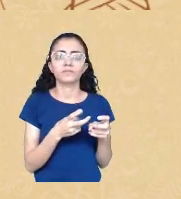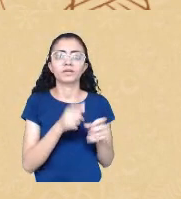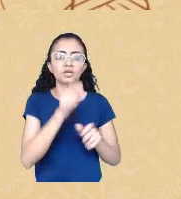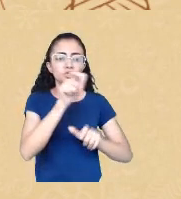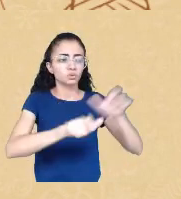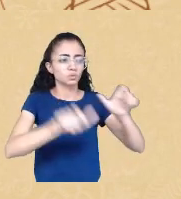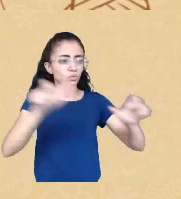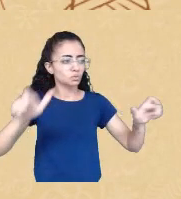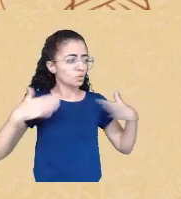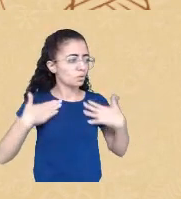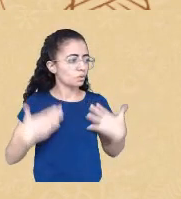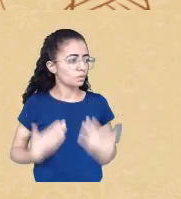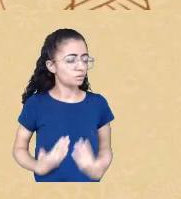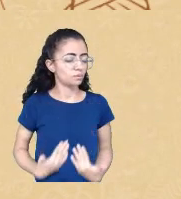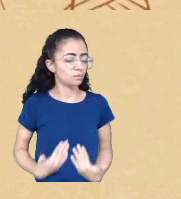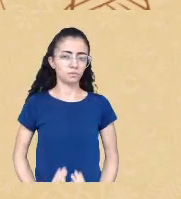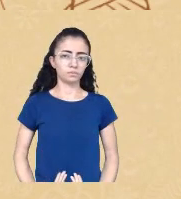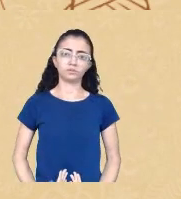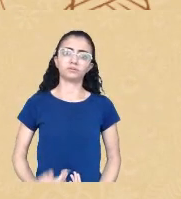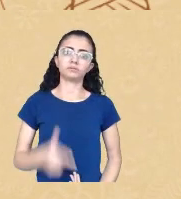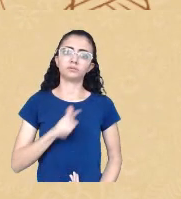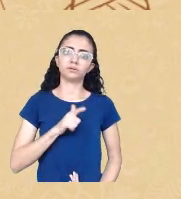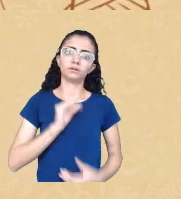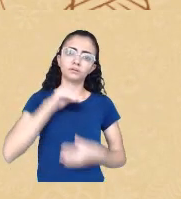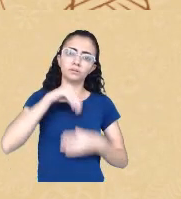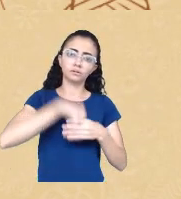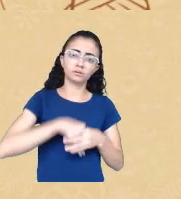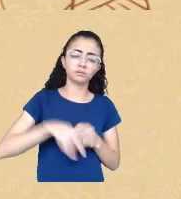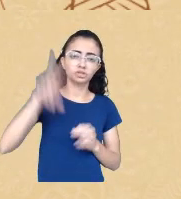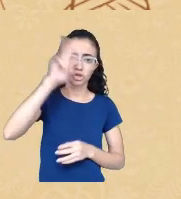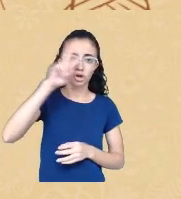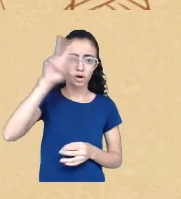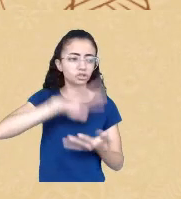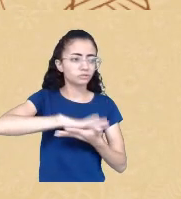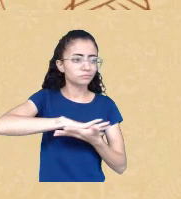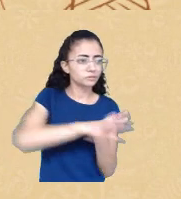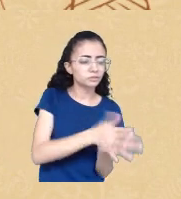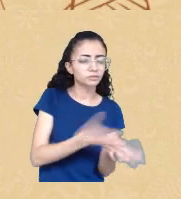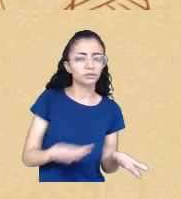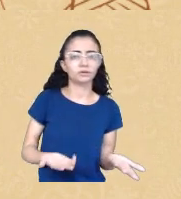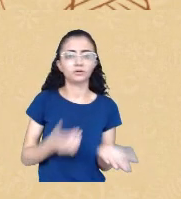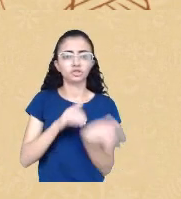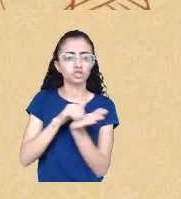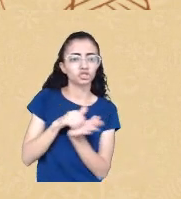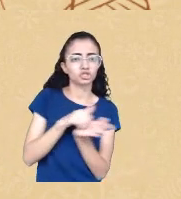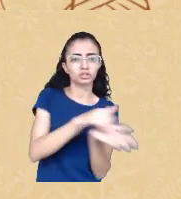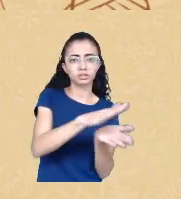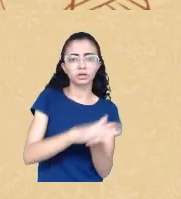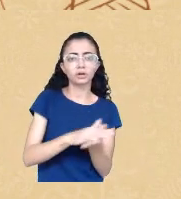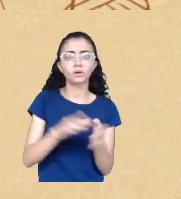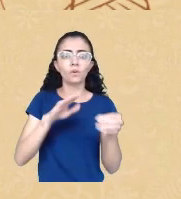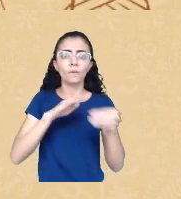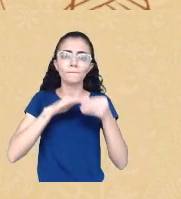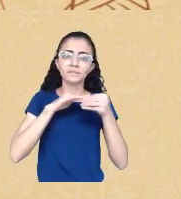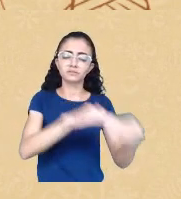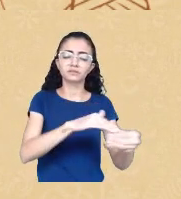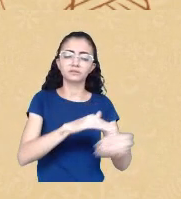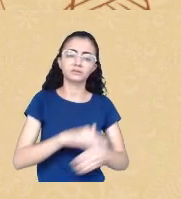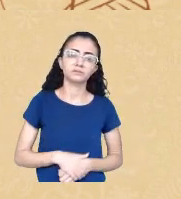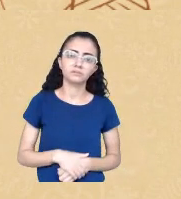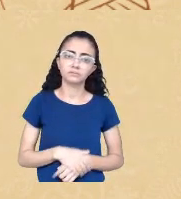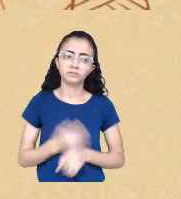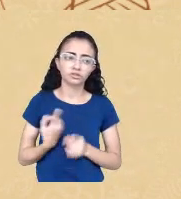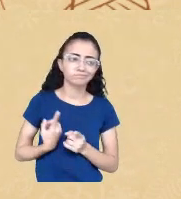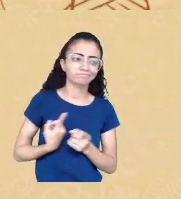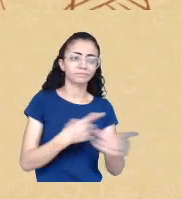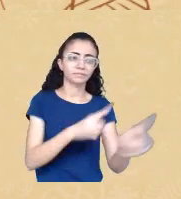vivem histórias de rejeição de exclusão e de perseguição que nós possamos